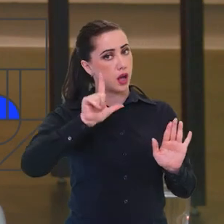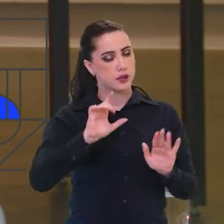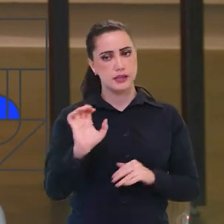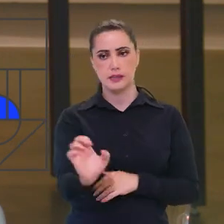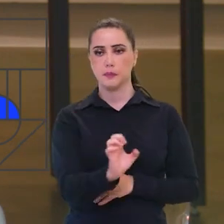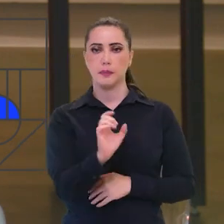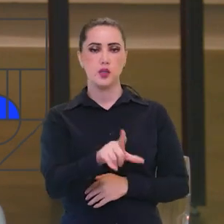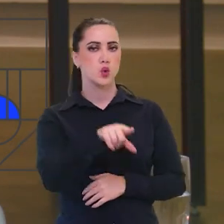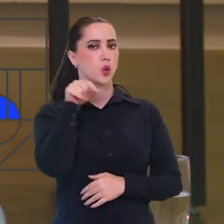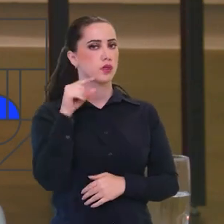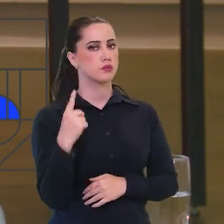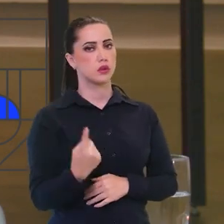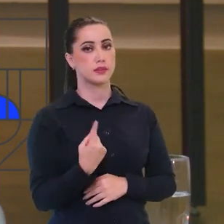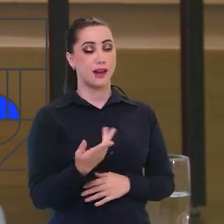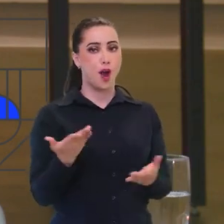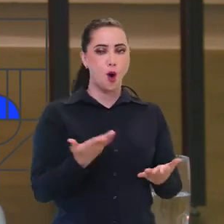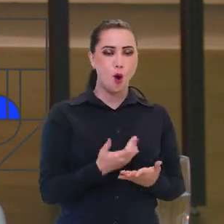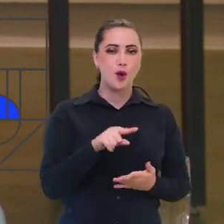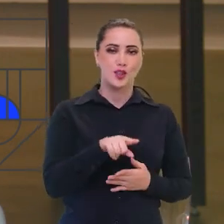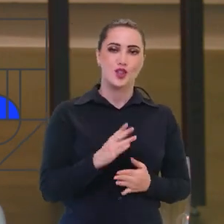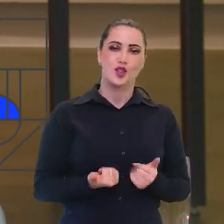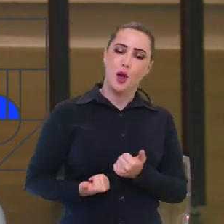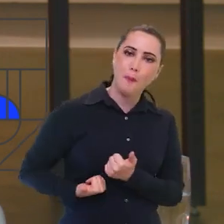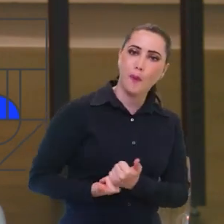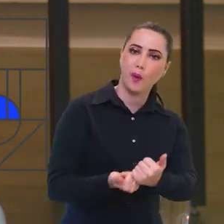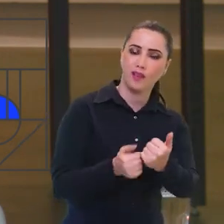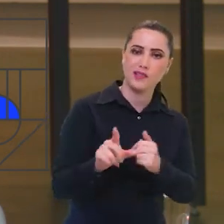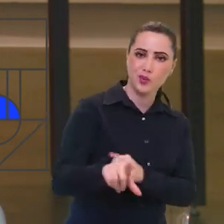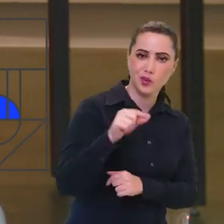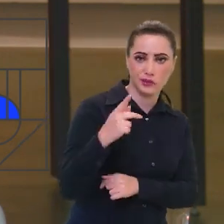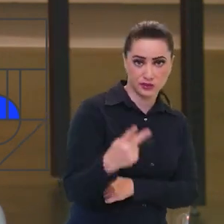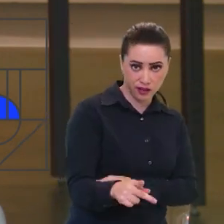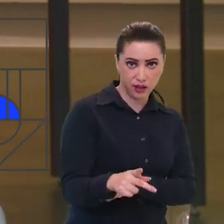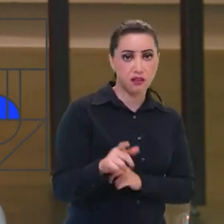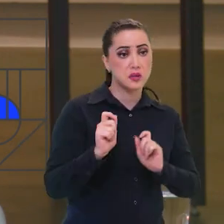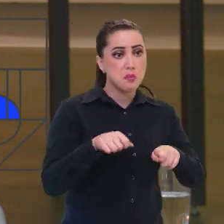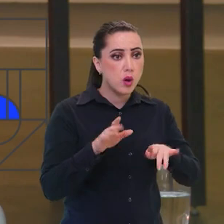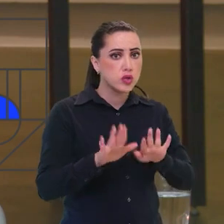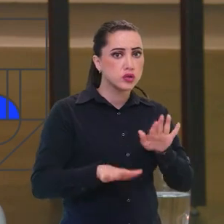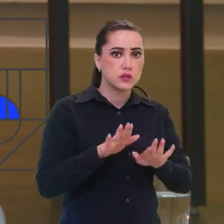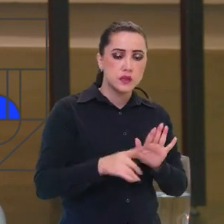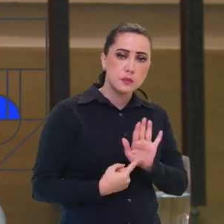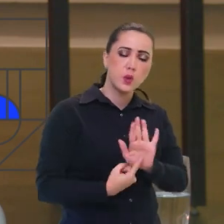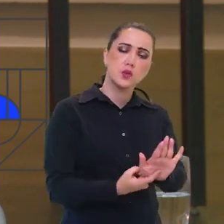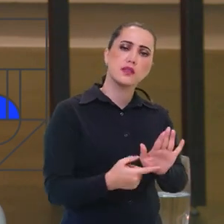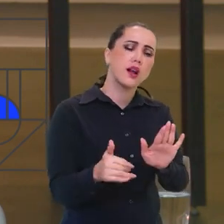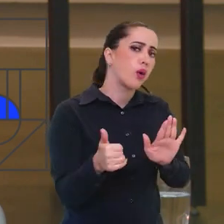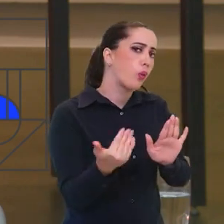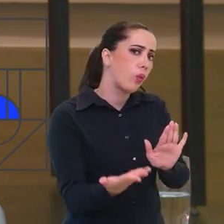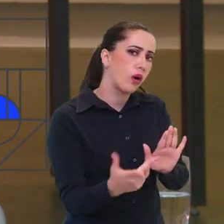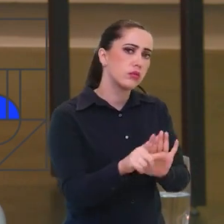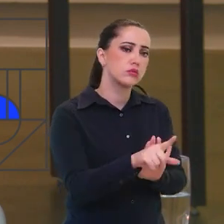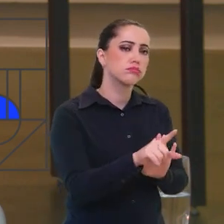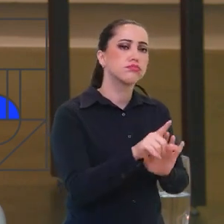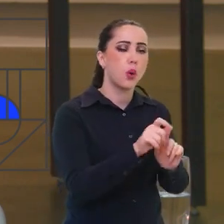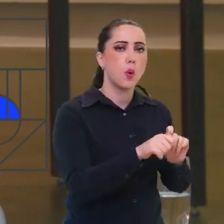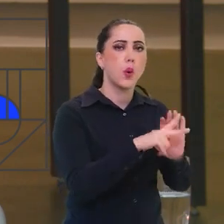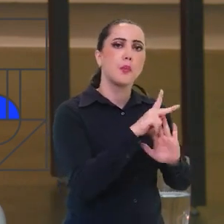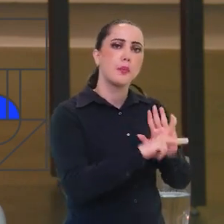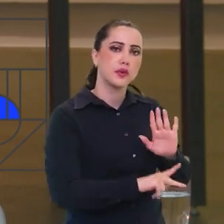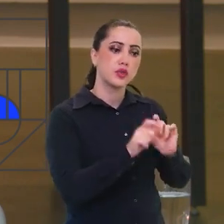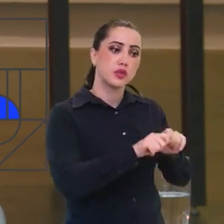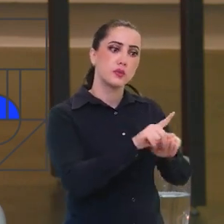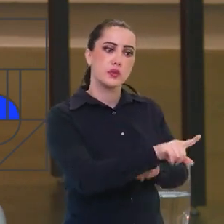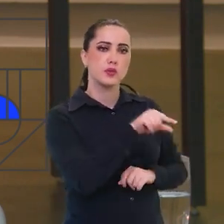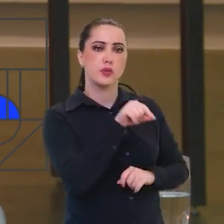porque antes só as empresas podiam escolher. Então, nós, nesse momento também, vamos poder também, em algum momento, indicar, orientar também